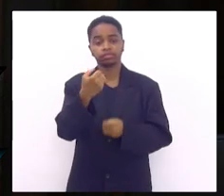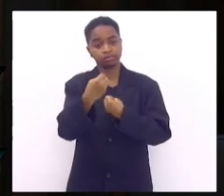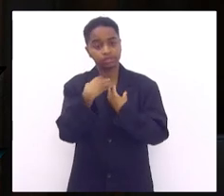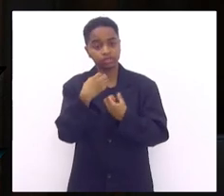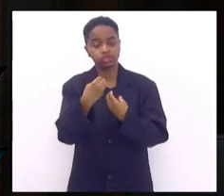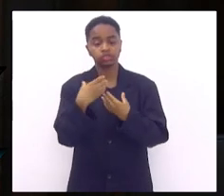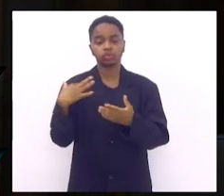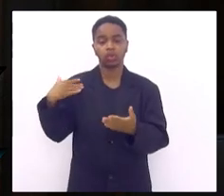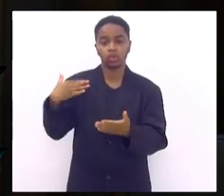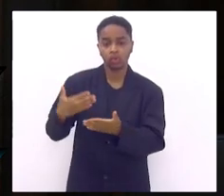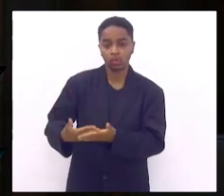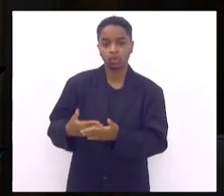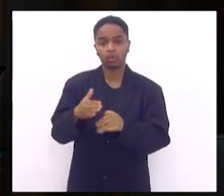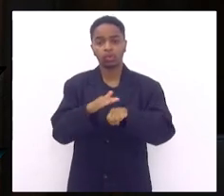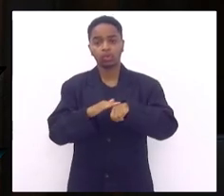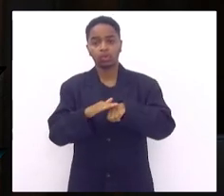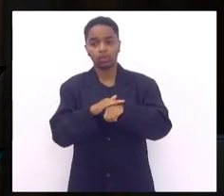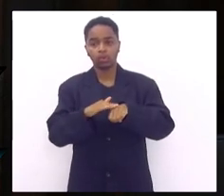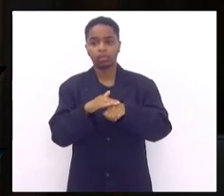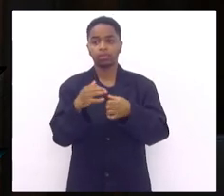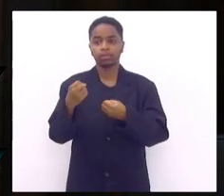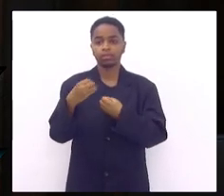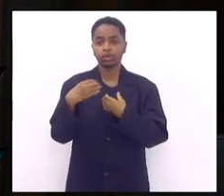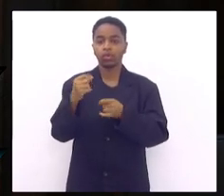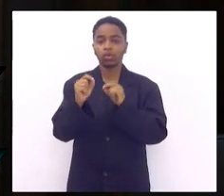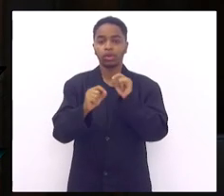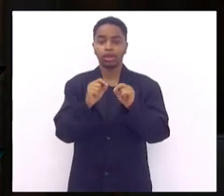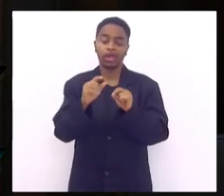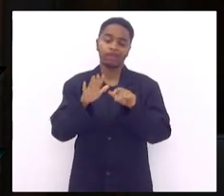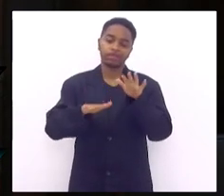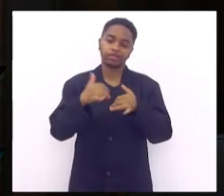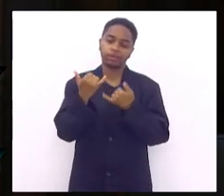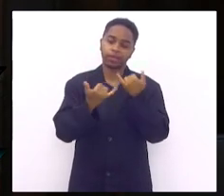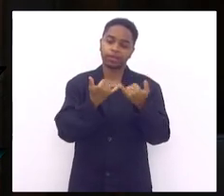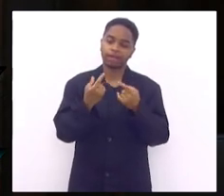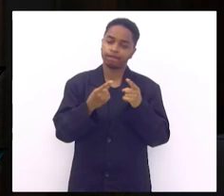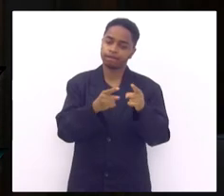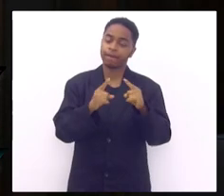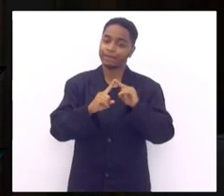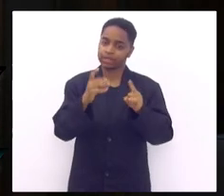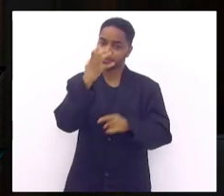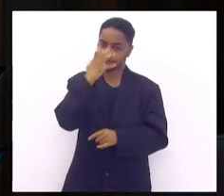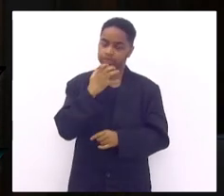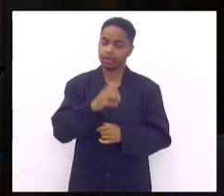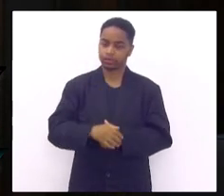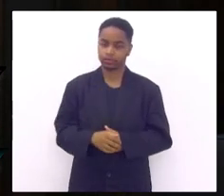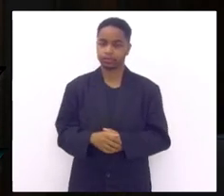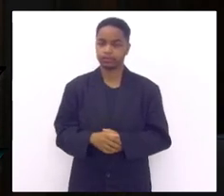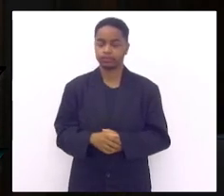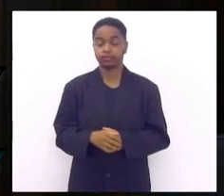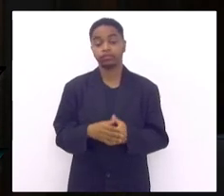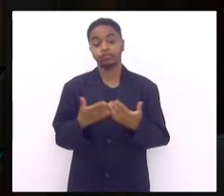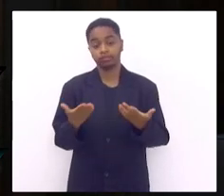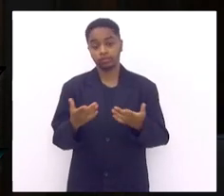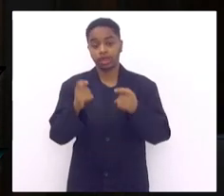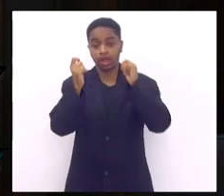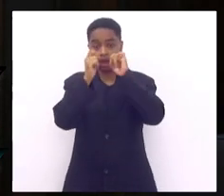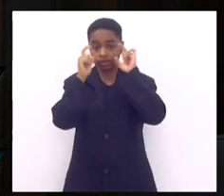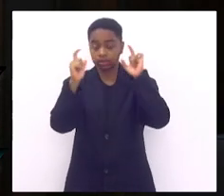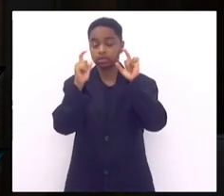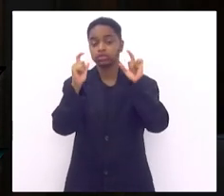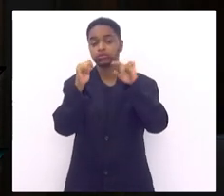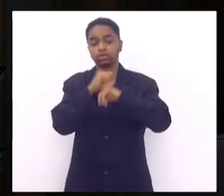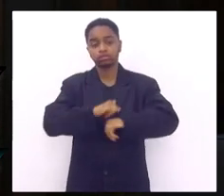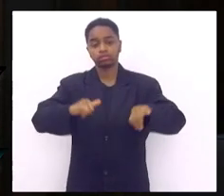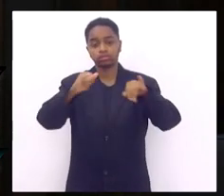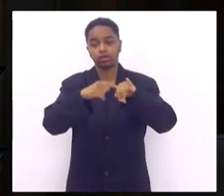ao longo da vida e nas nossas conversas que mesmo então de brincadeira era muito levada a sério então é um alerta muito grande que a gente faz